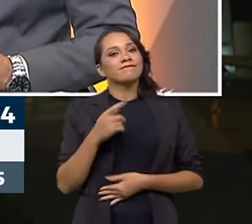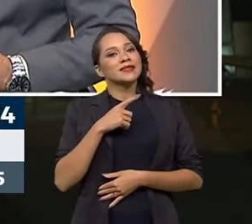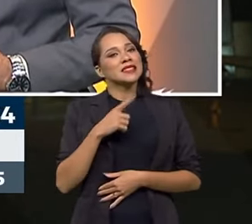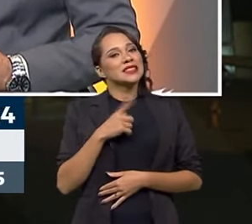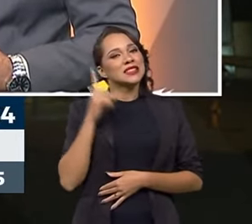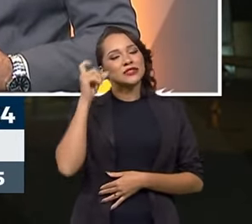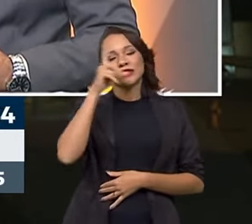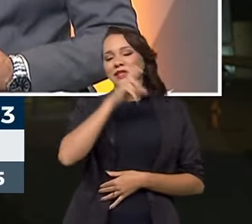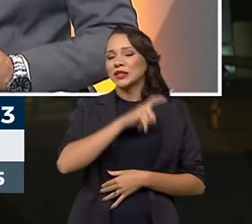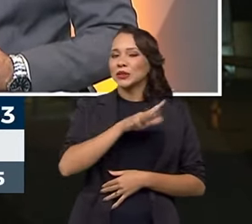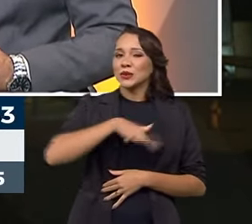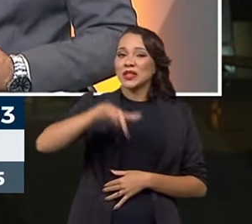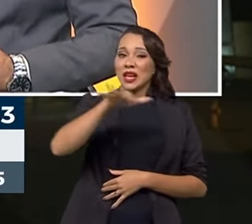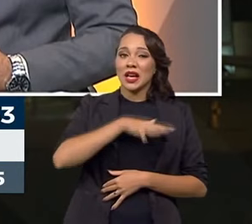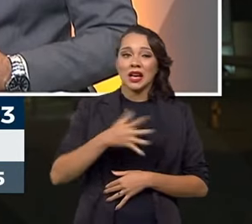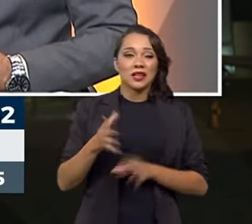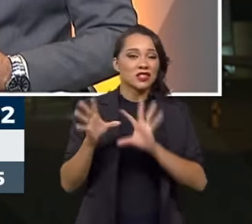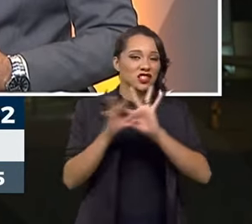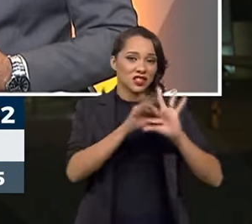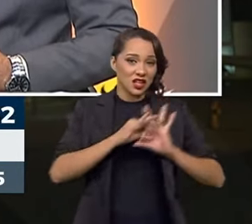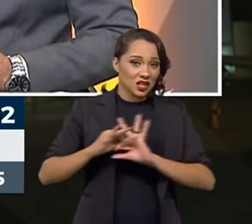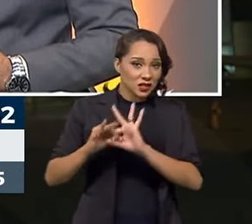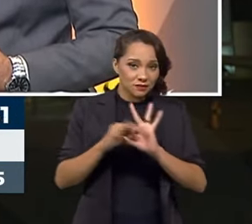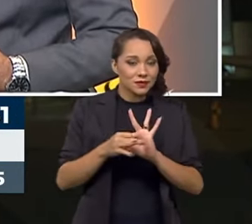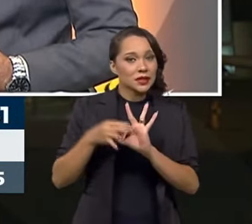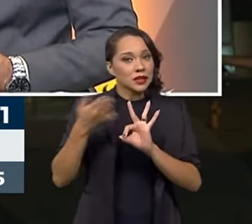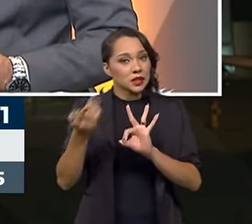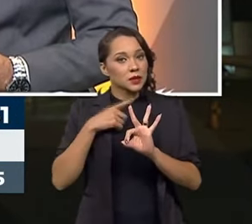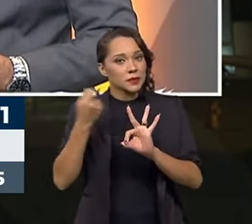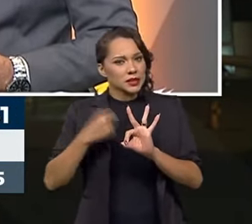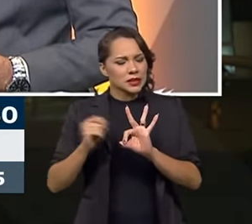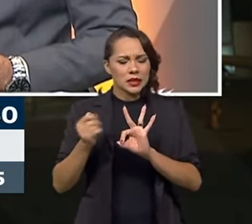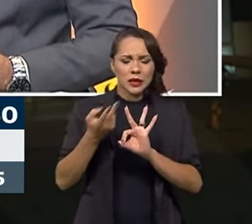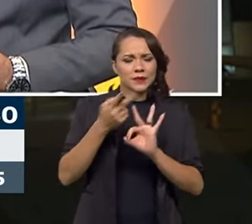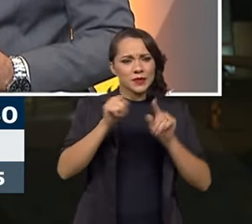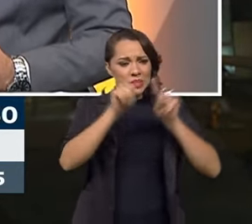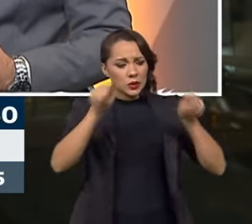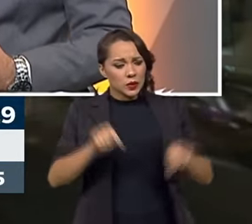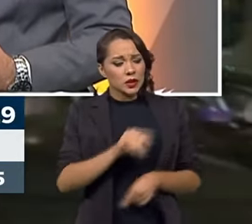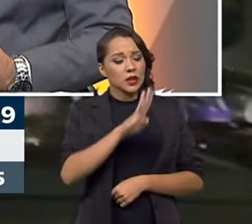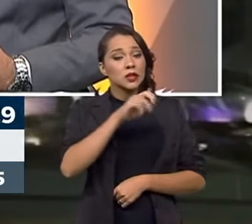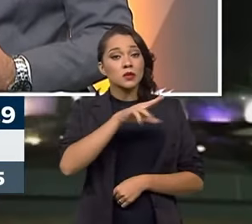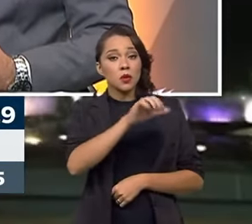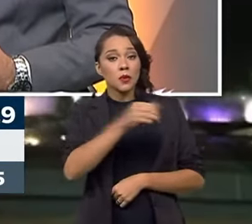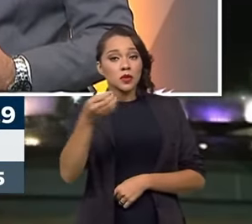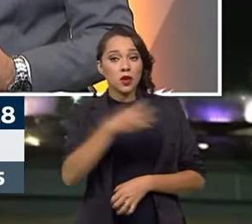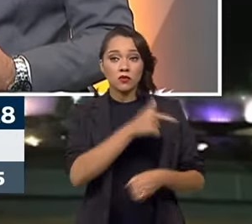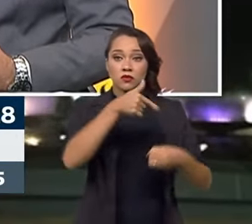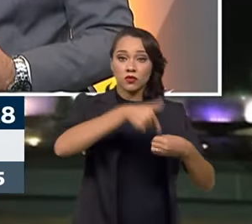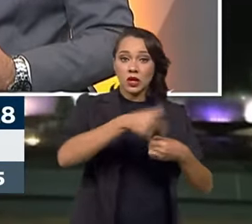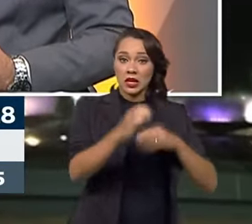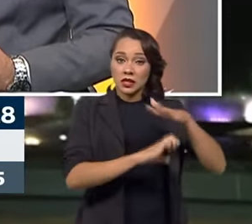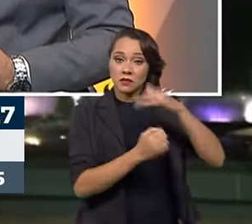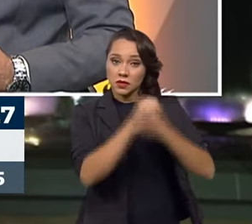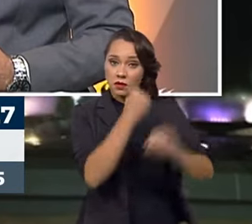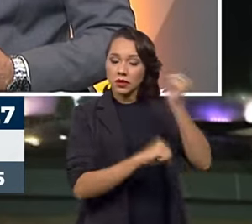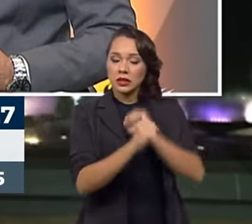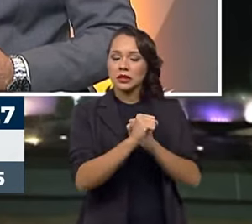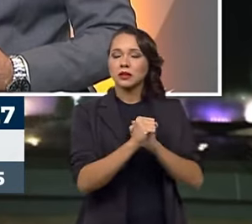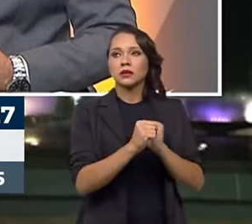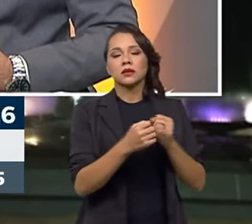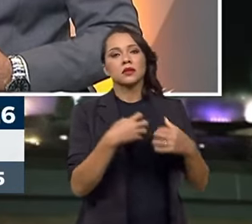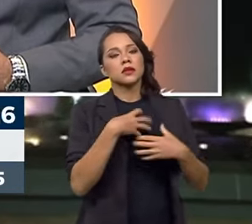quebrou a cadeia dos circuitos integrados. Então, você precisa ter o circuito integrado nessas bombas novas. E as empresas fabricantes estão tendo